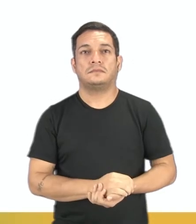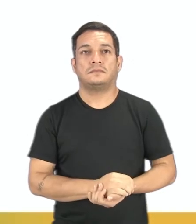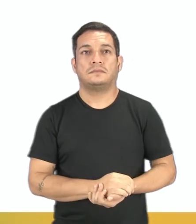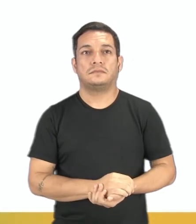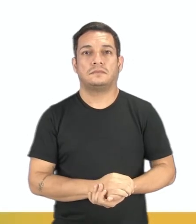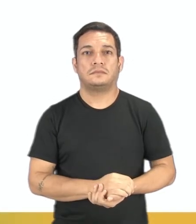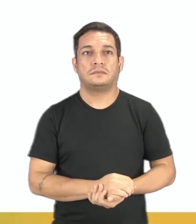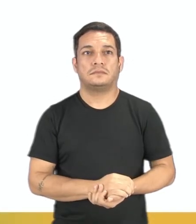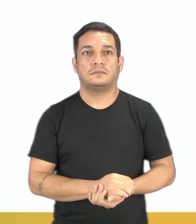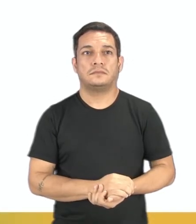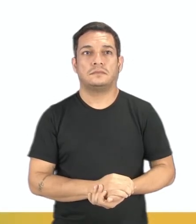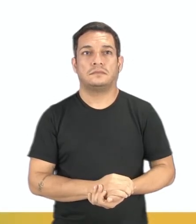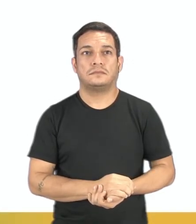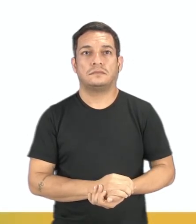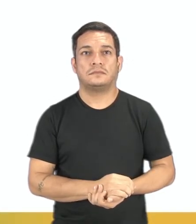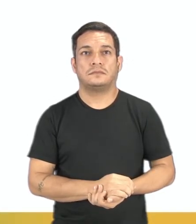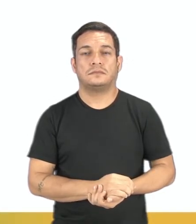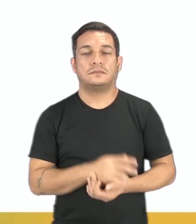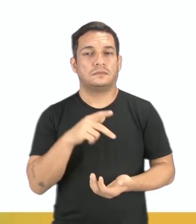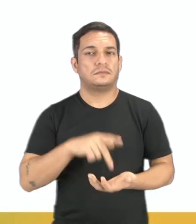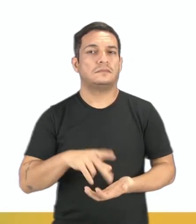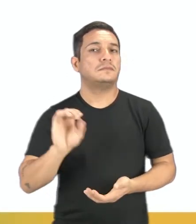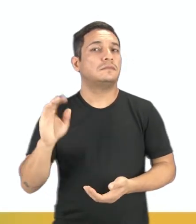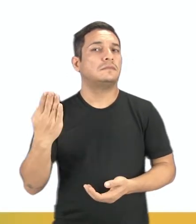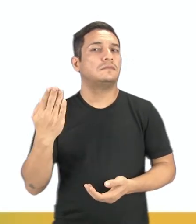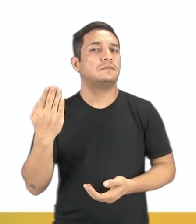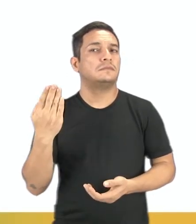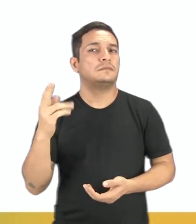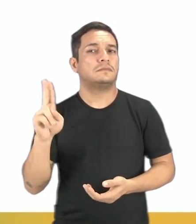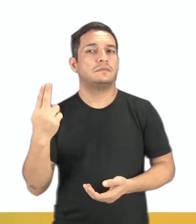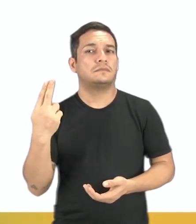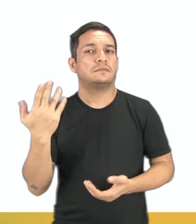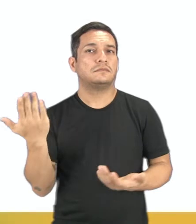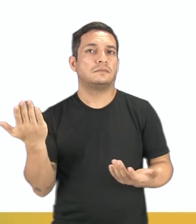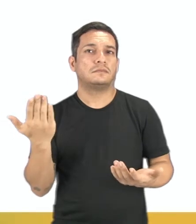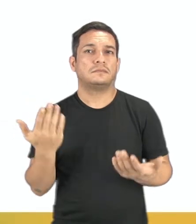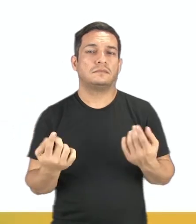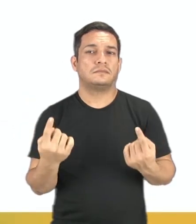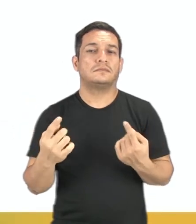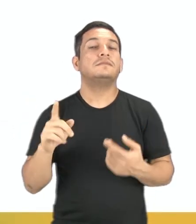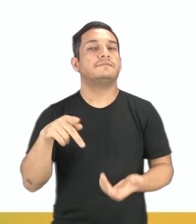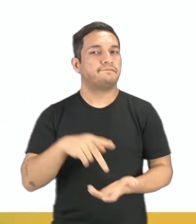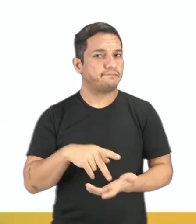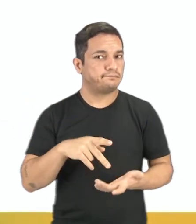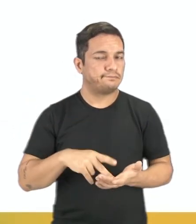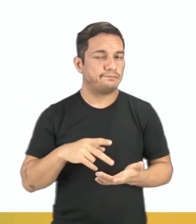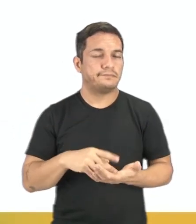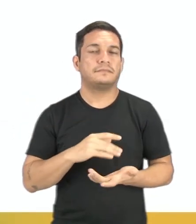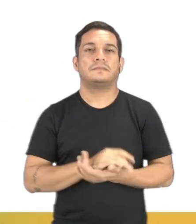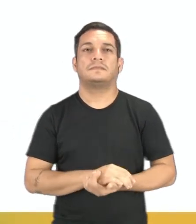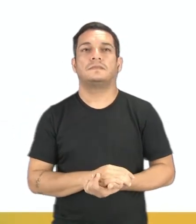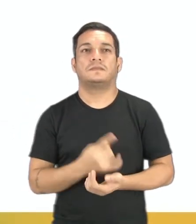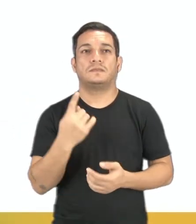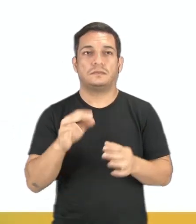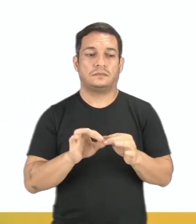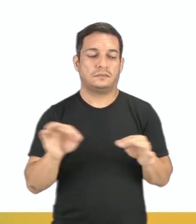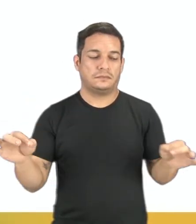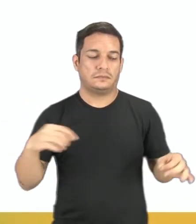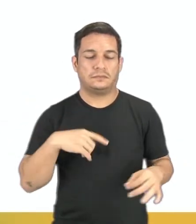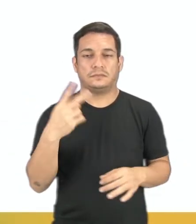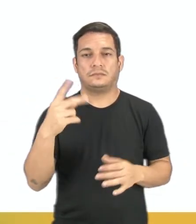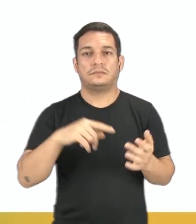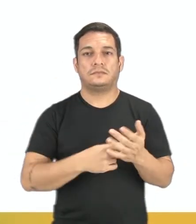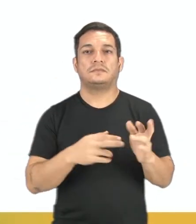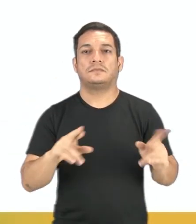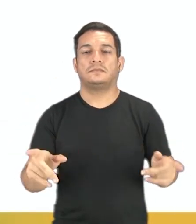o inverso da frase anterior. É verdadeiro ou falso? Gente, é verdade. Uma reta contém